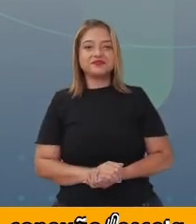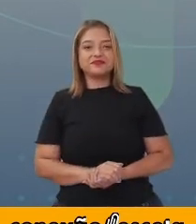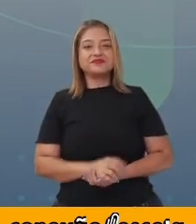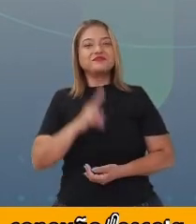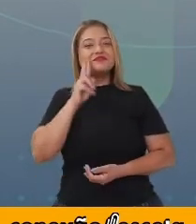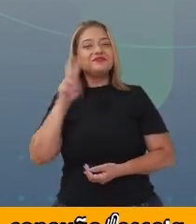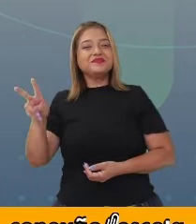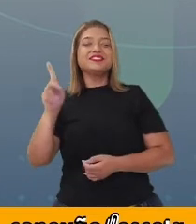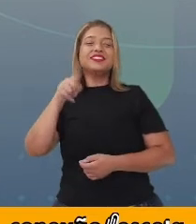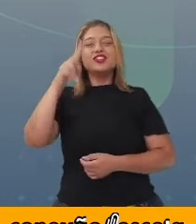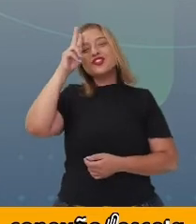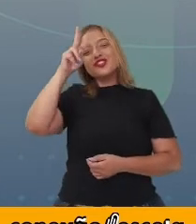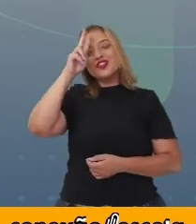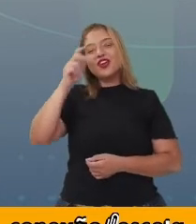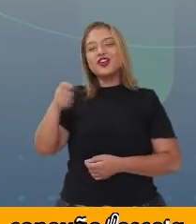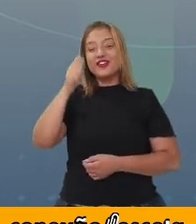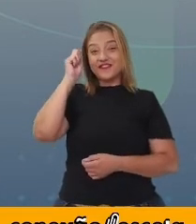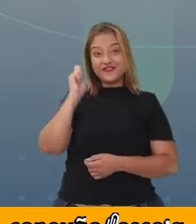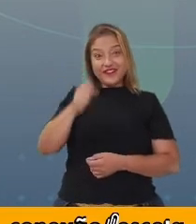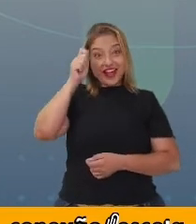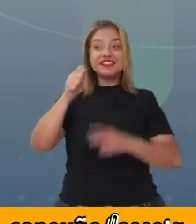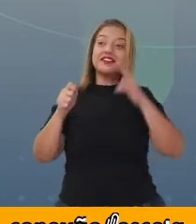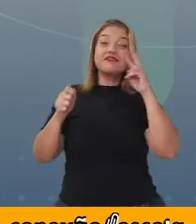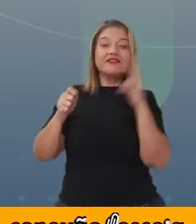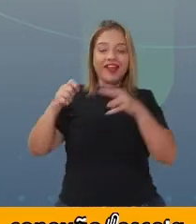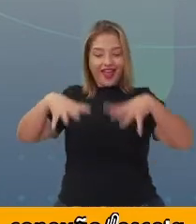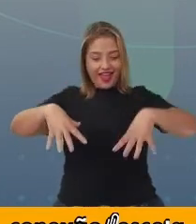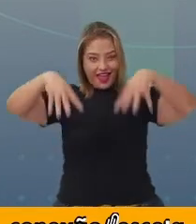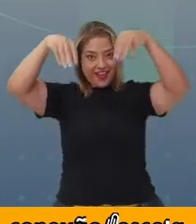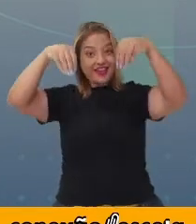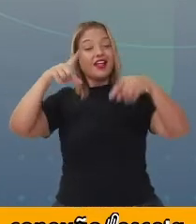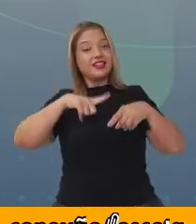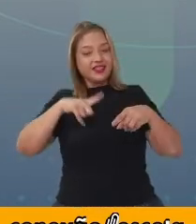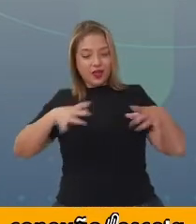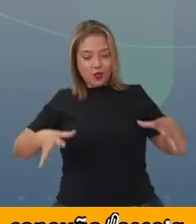contos de fadas, não verdade? Então, ele também está presente.